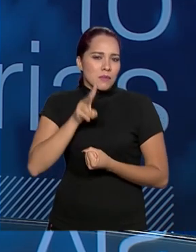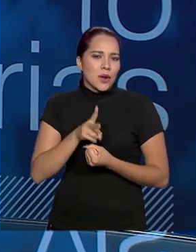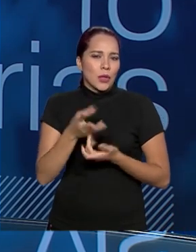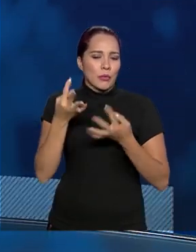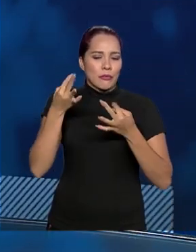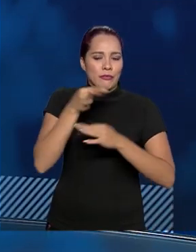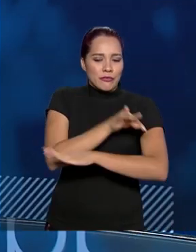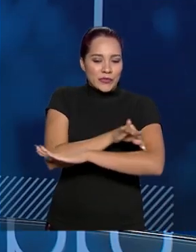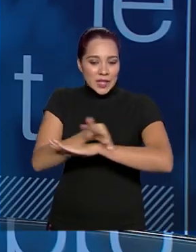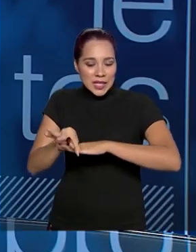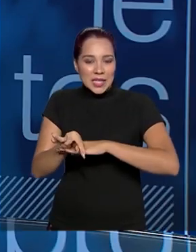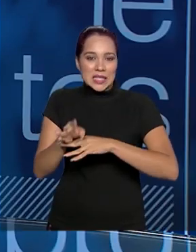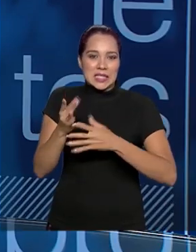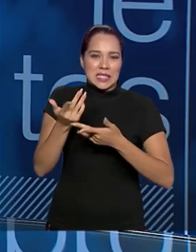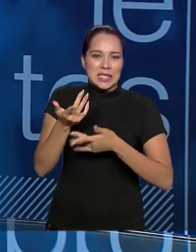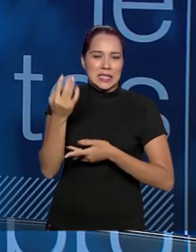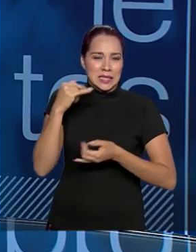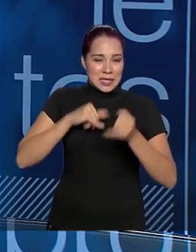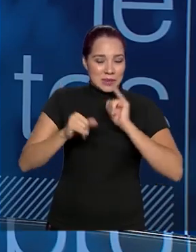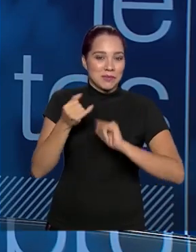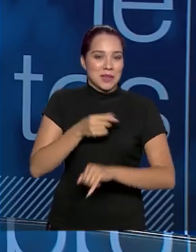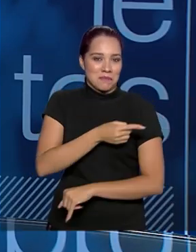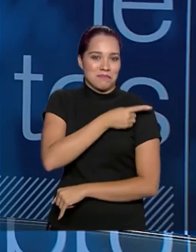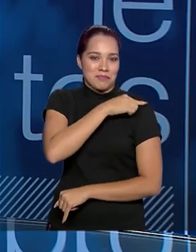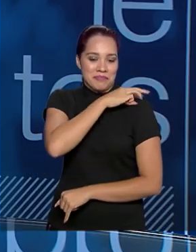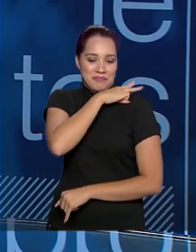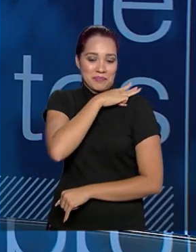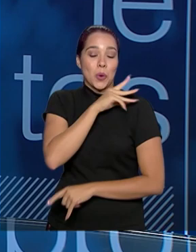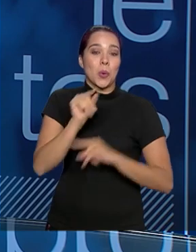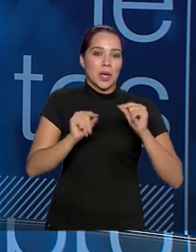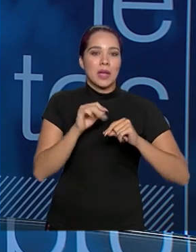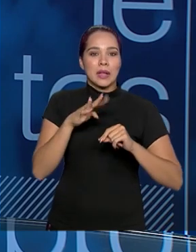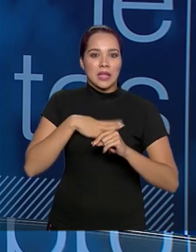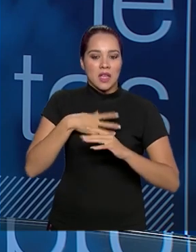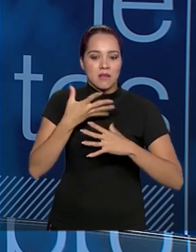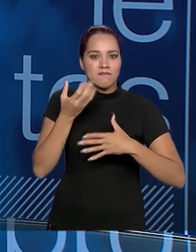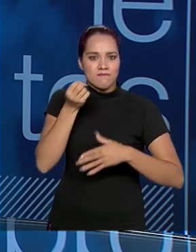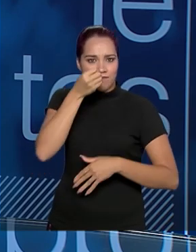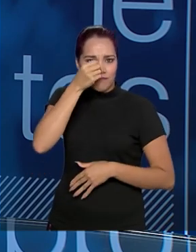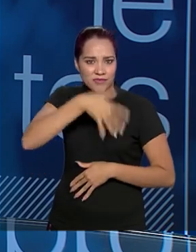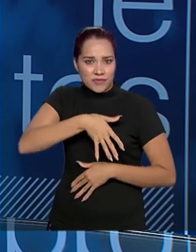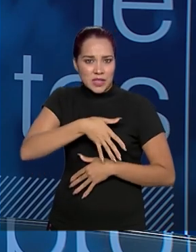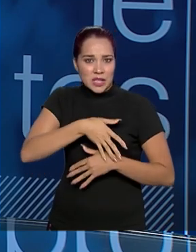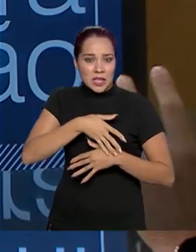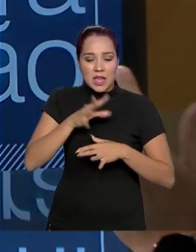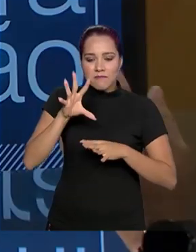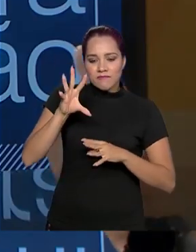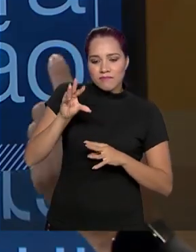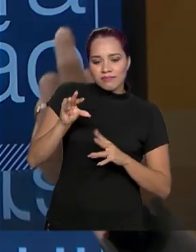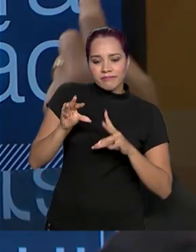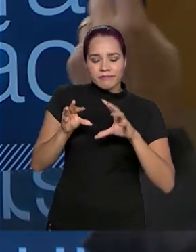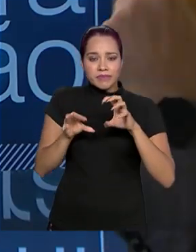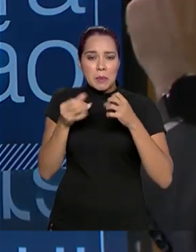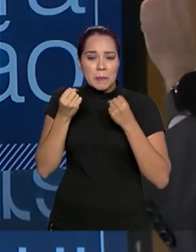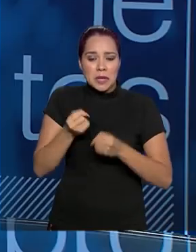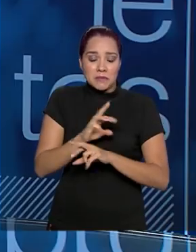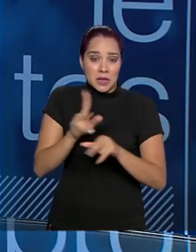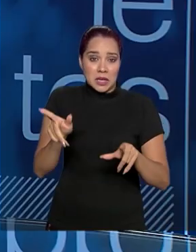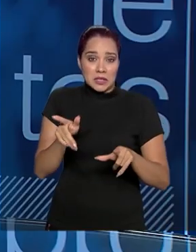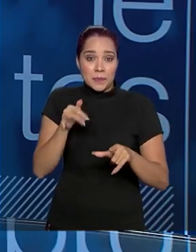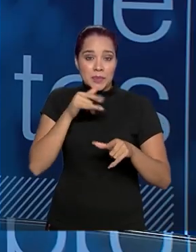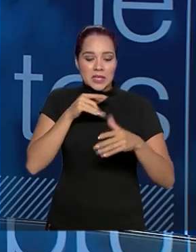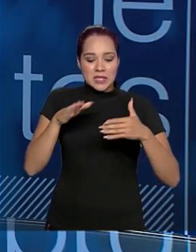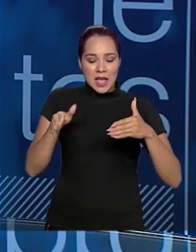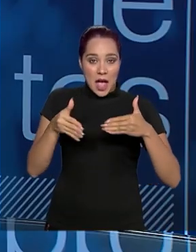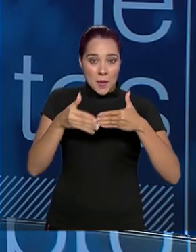de segunda série, terceira série, você tem rejeitos com densidade diferente. Então, a partir do momento que eu ponho um rejeito